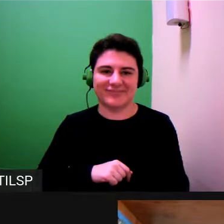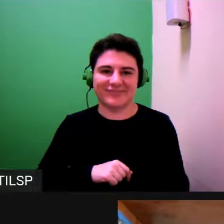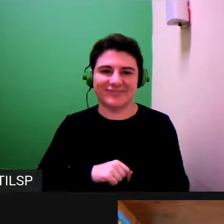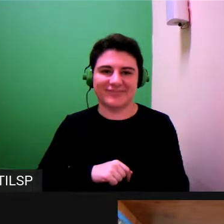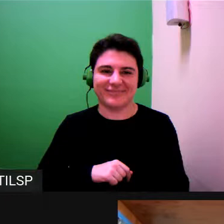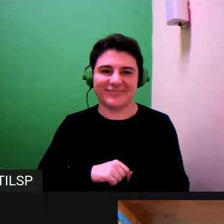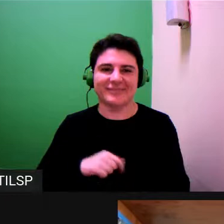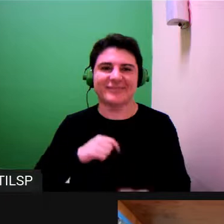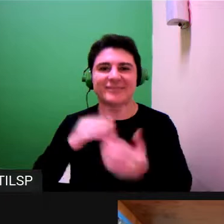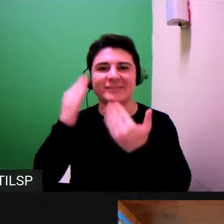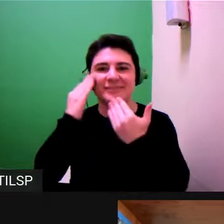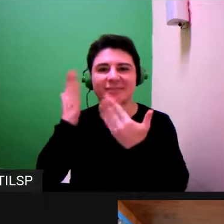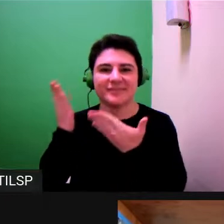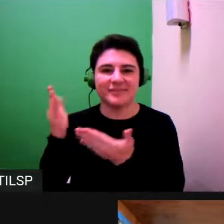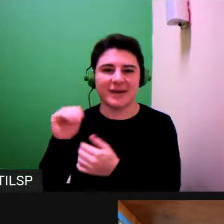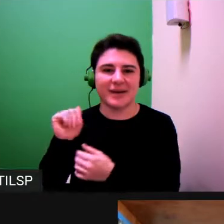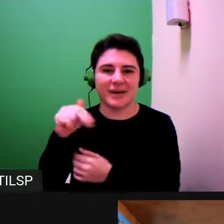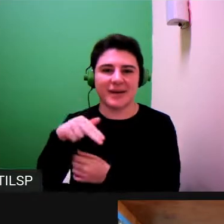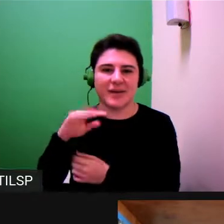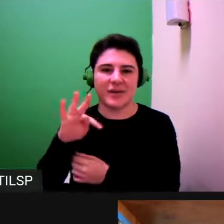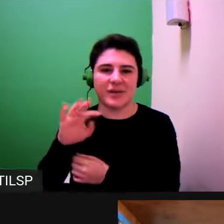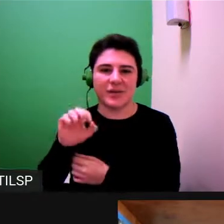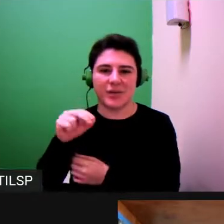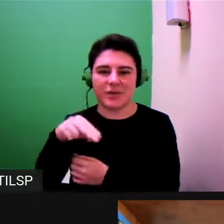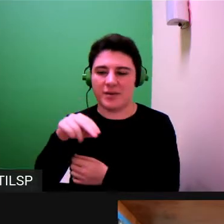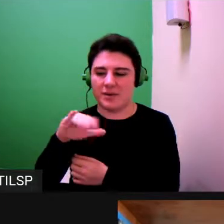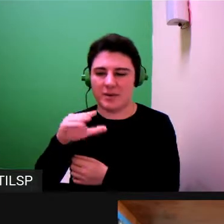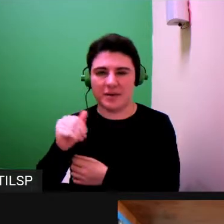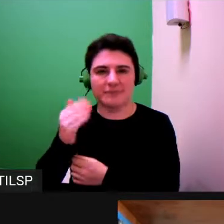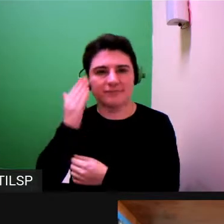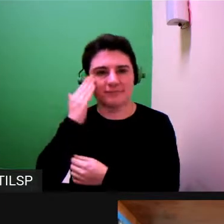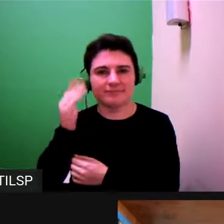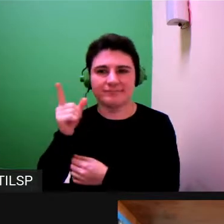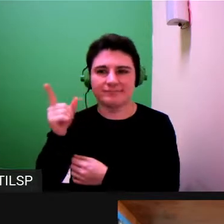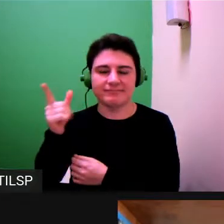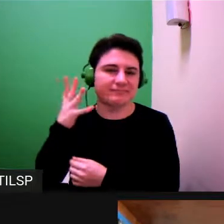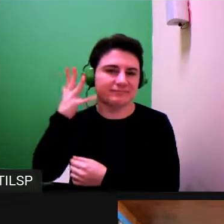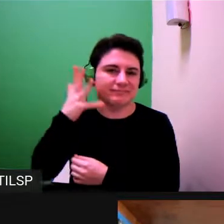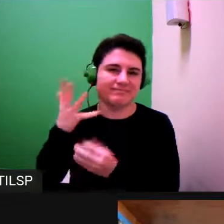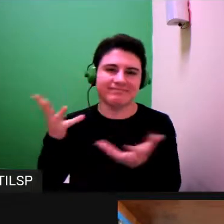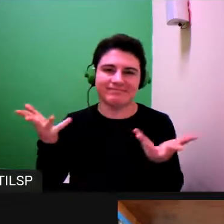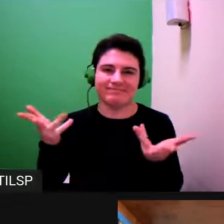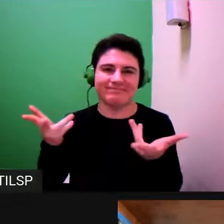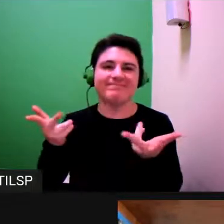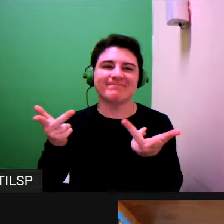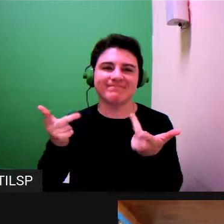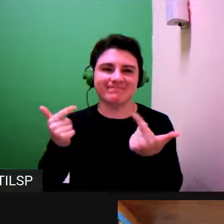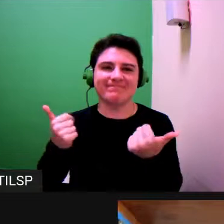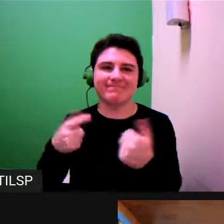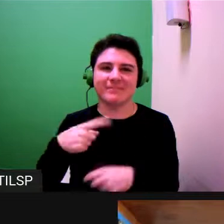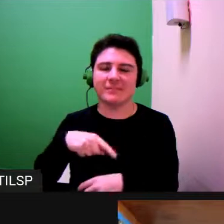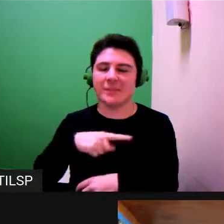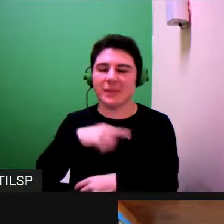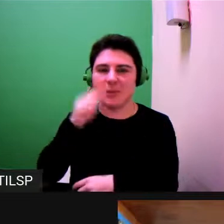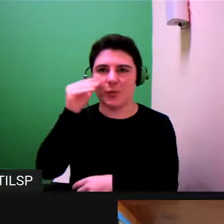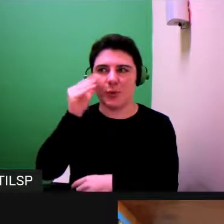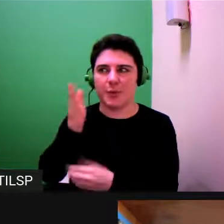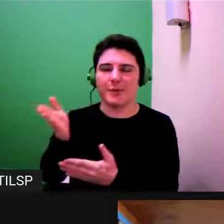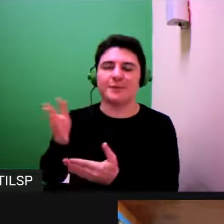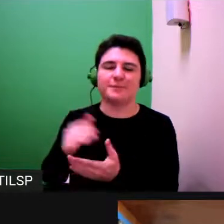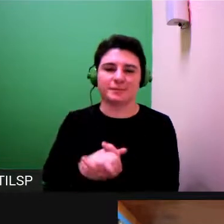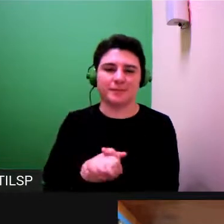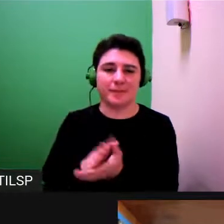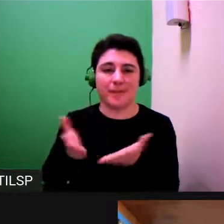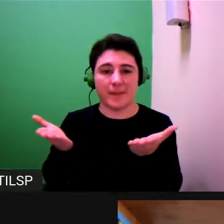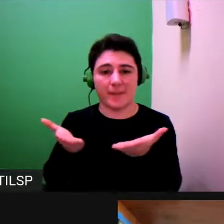Obrigada Antônio por essa rica e excelente conferência muito instigadora e agora